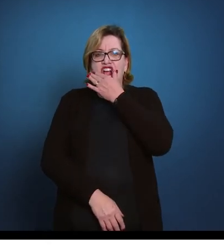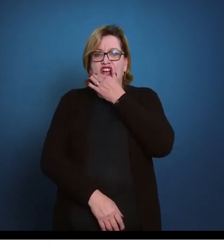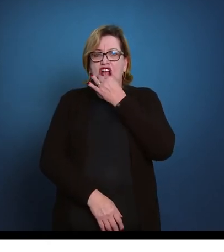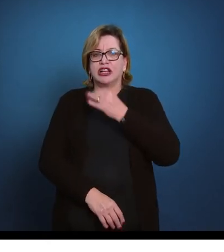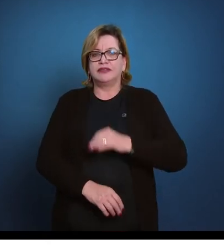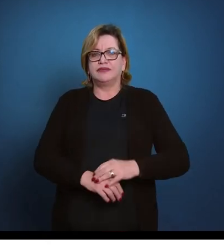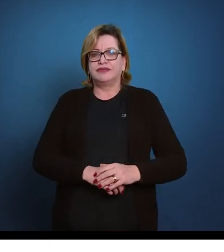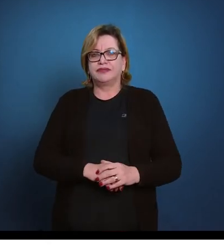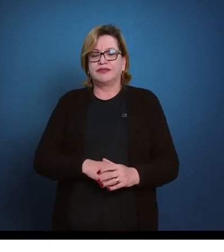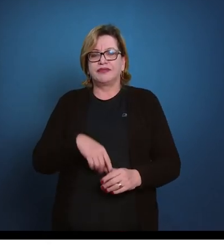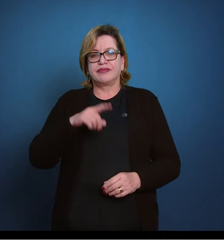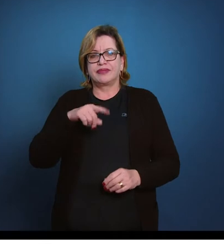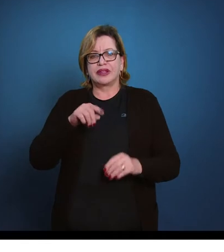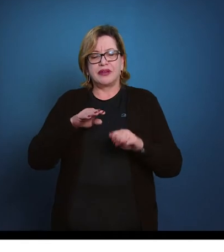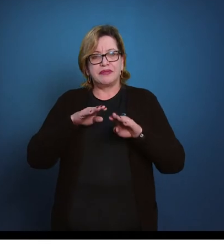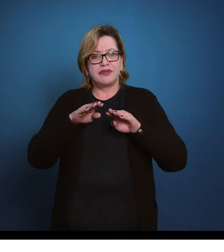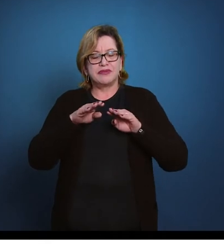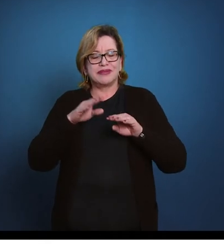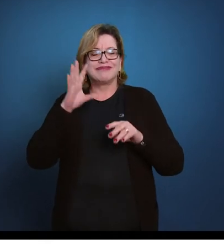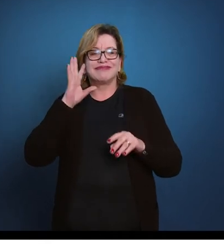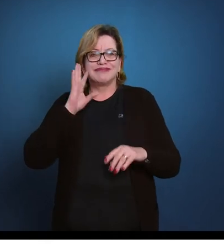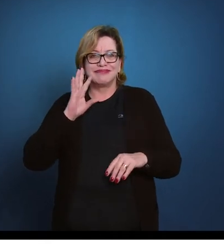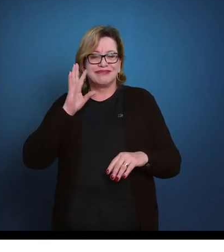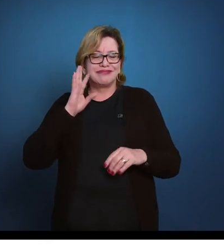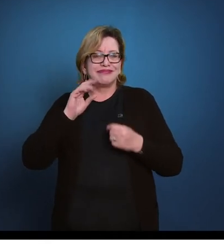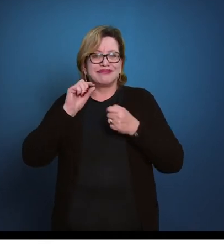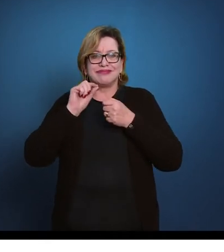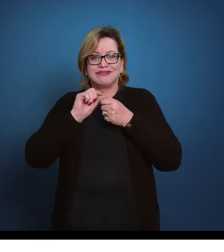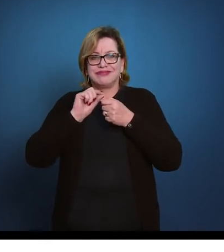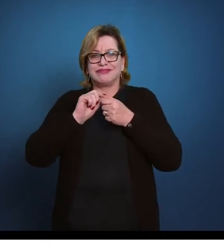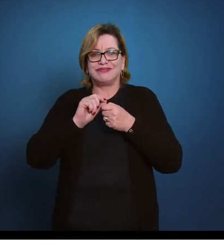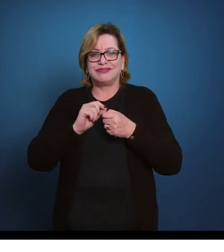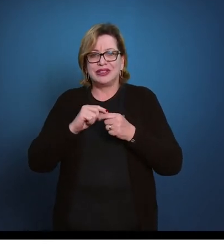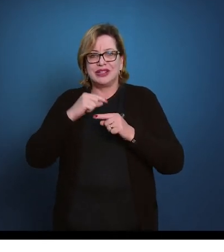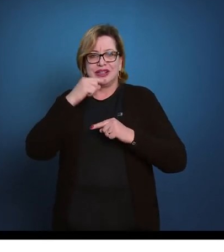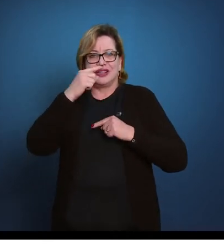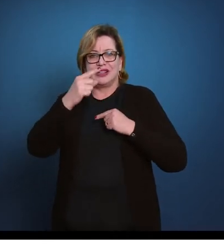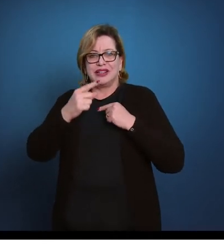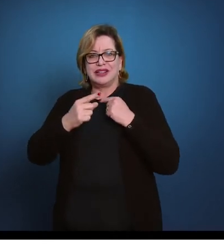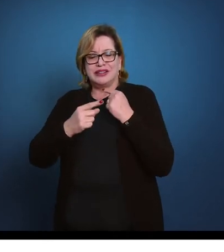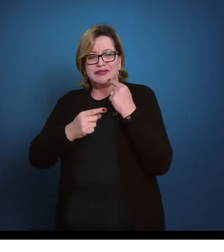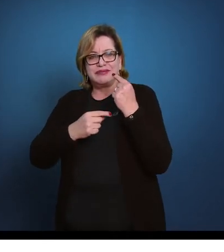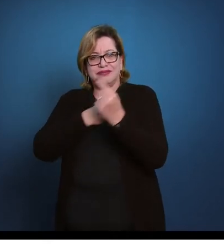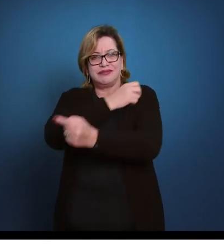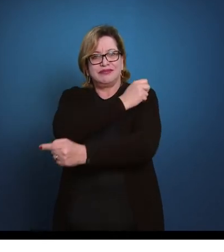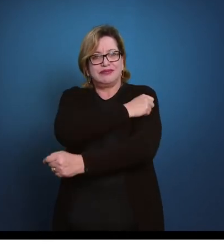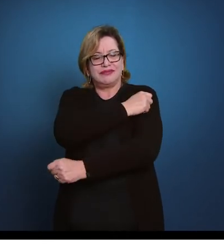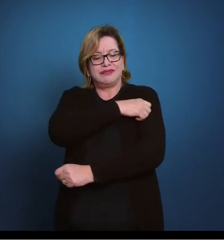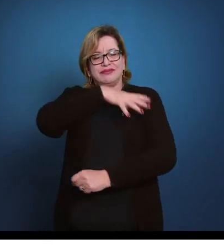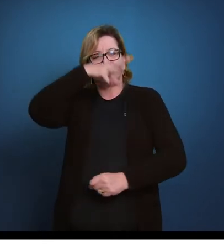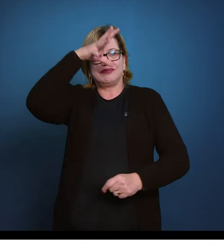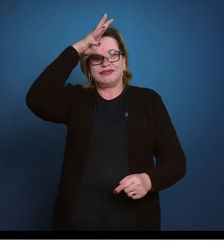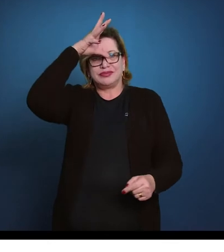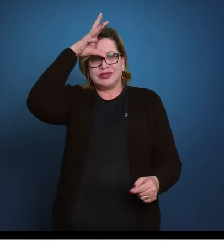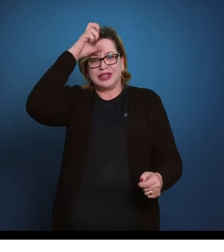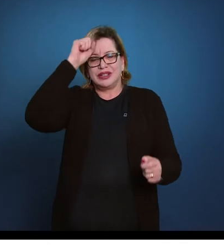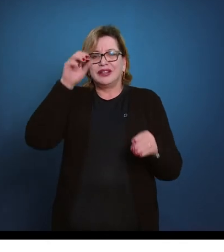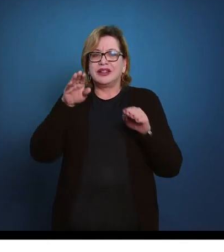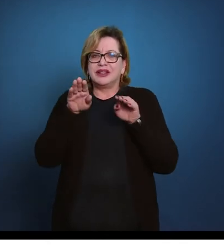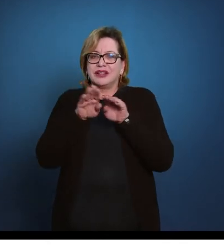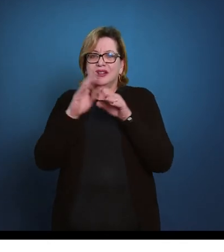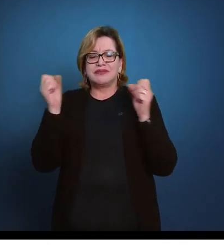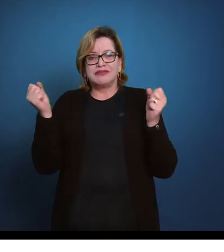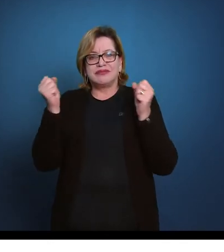E esse é um movimento bacana da gente realizar. E depois que os alunos aprenderam ele, nós podemos